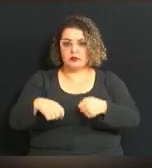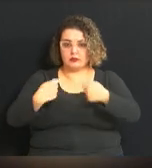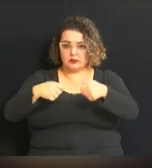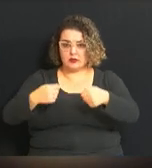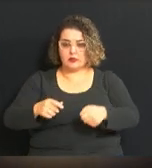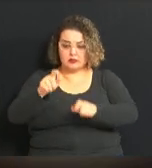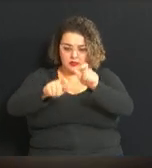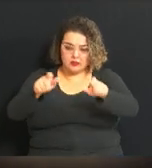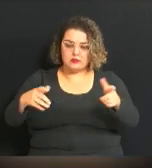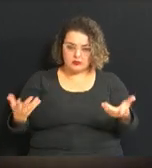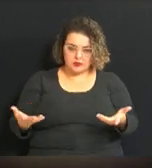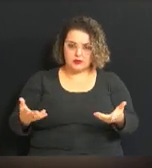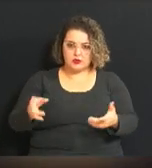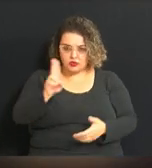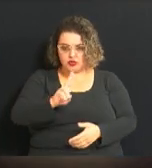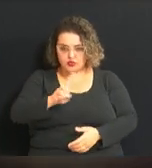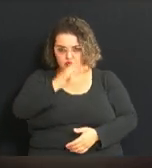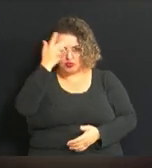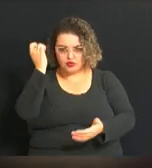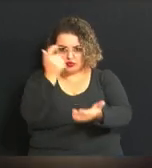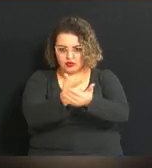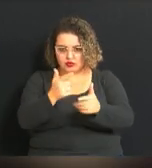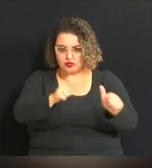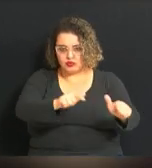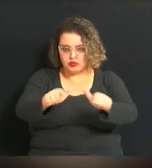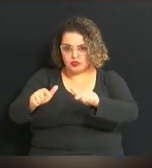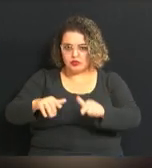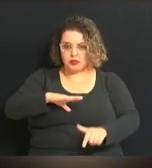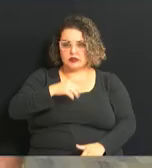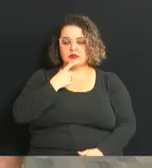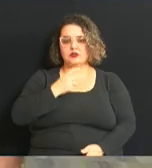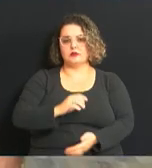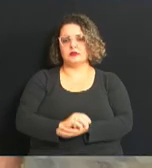aos consumidores dos estabelecimentos de campinas.